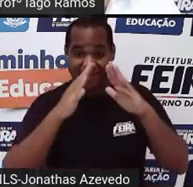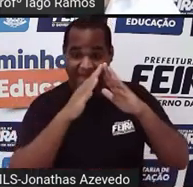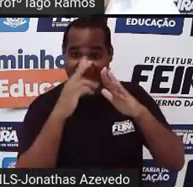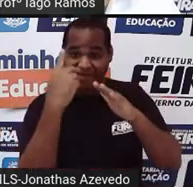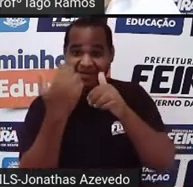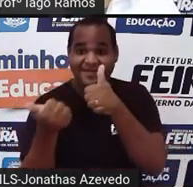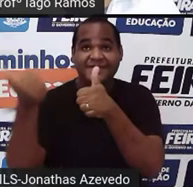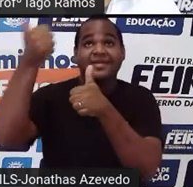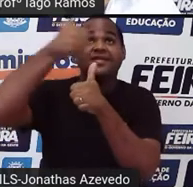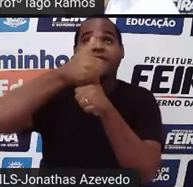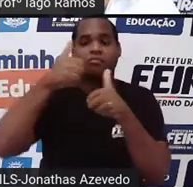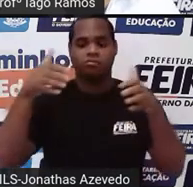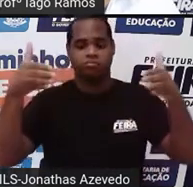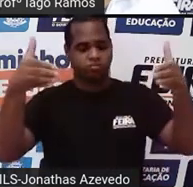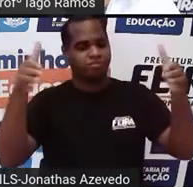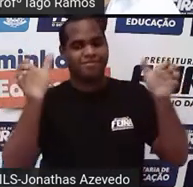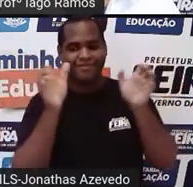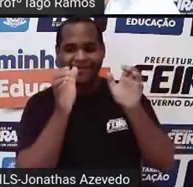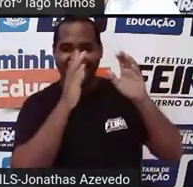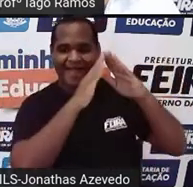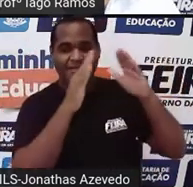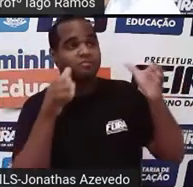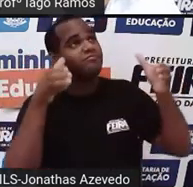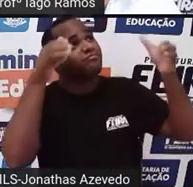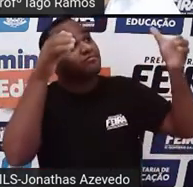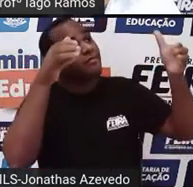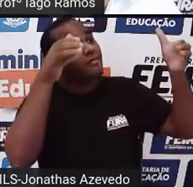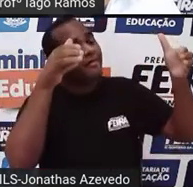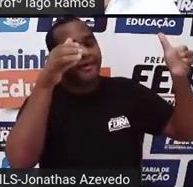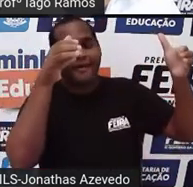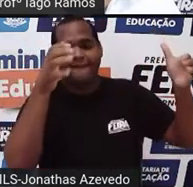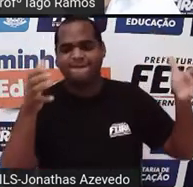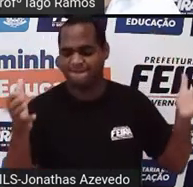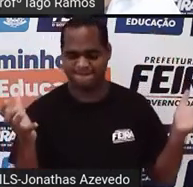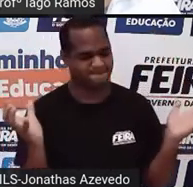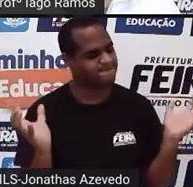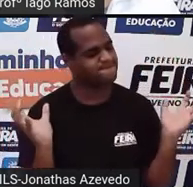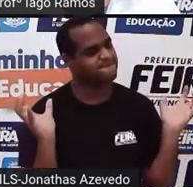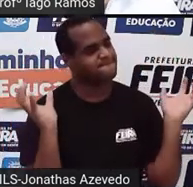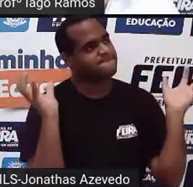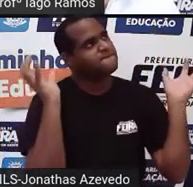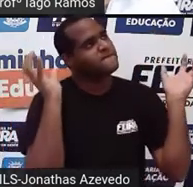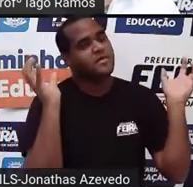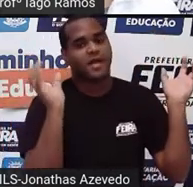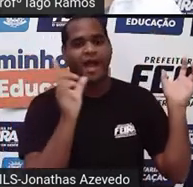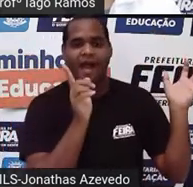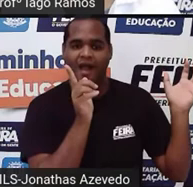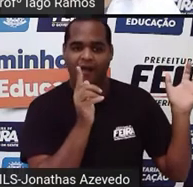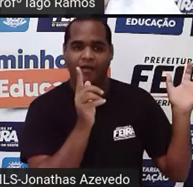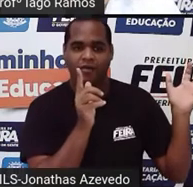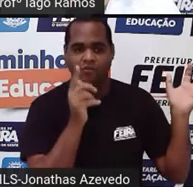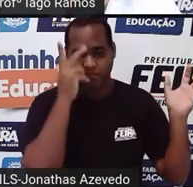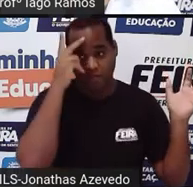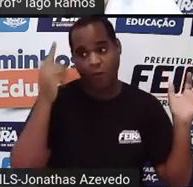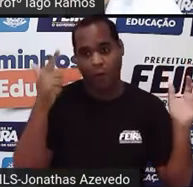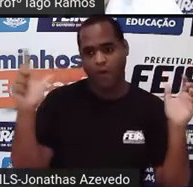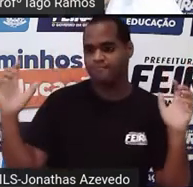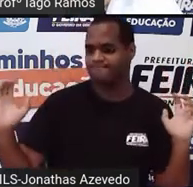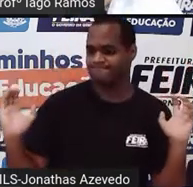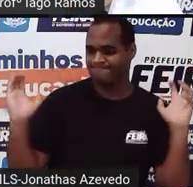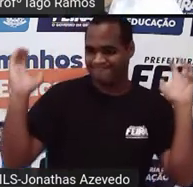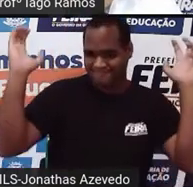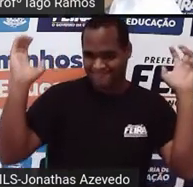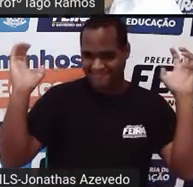de casas, né? De residências, tá? Então, aquela caixa d'água de mil litros, né? Que